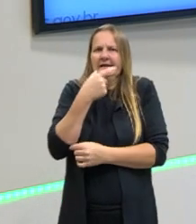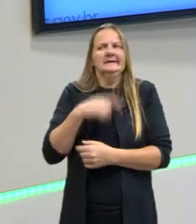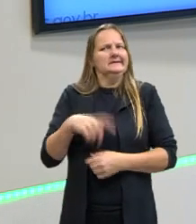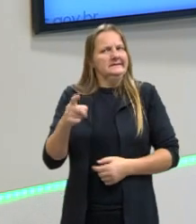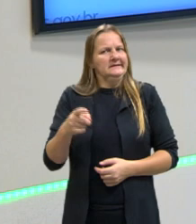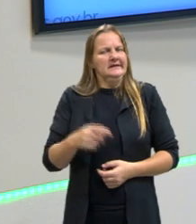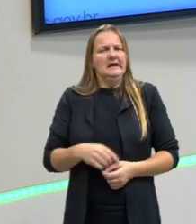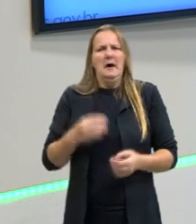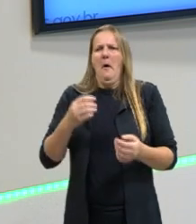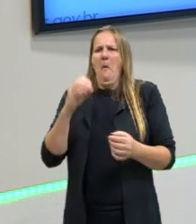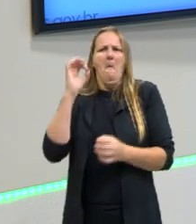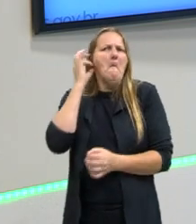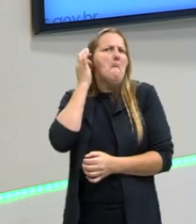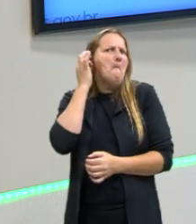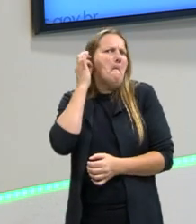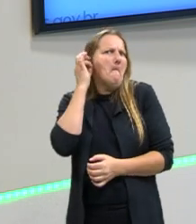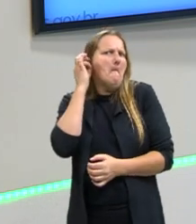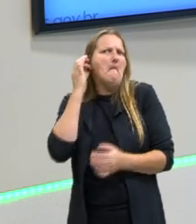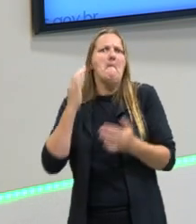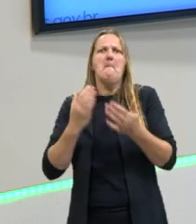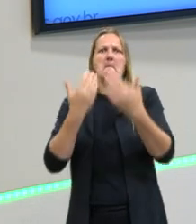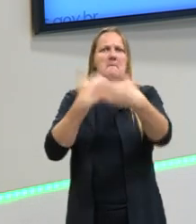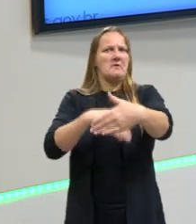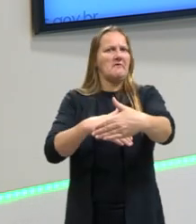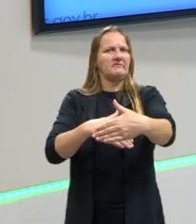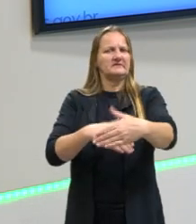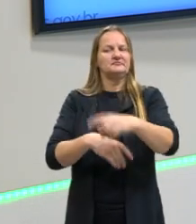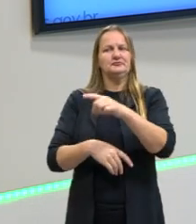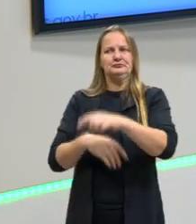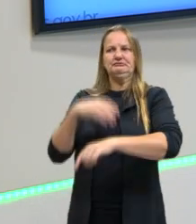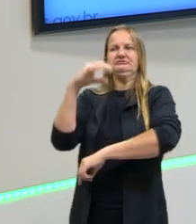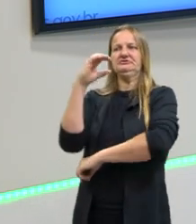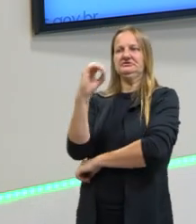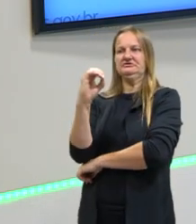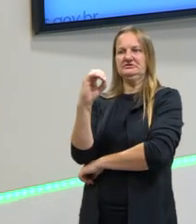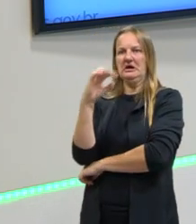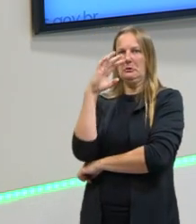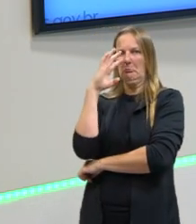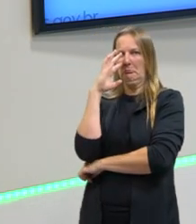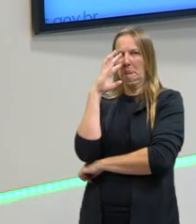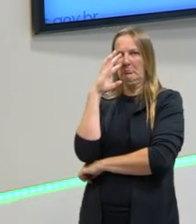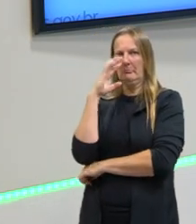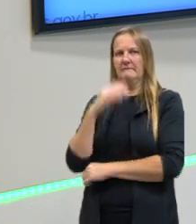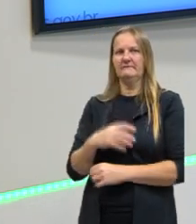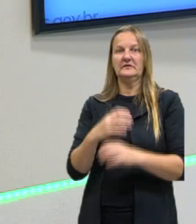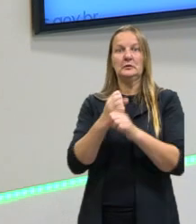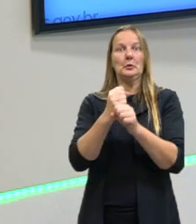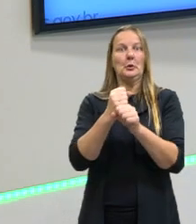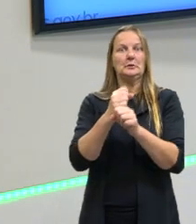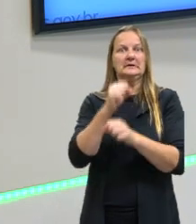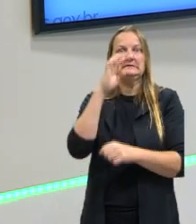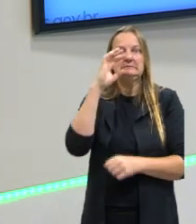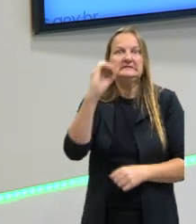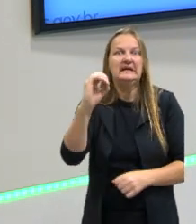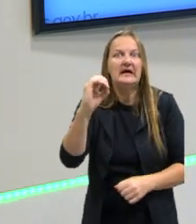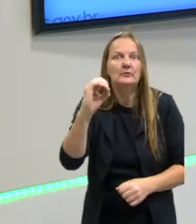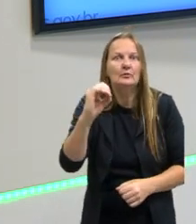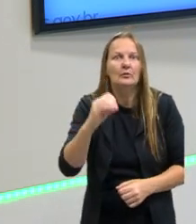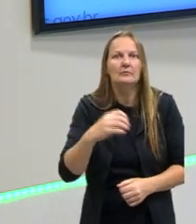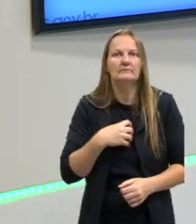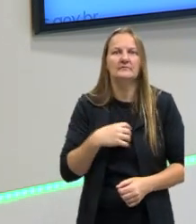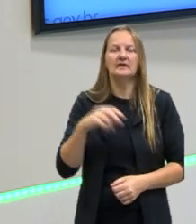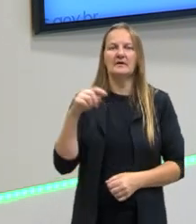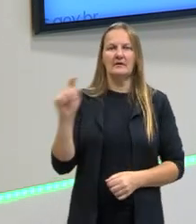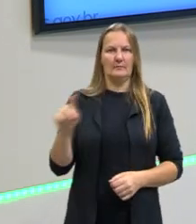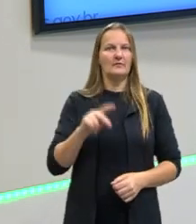Você foi tão bem na prova. Quando a gente recebe... Eu, como